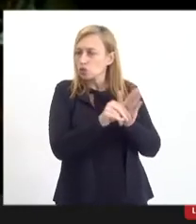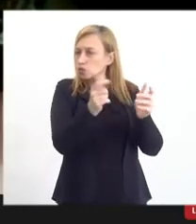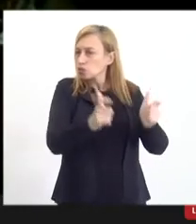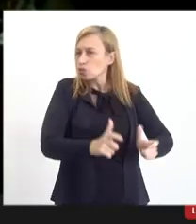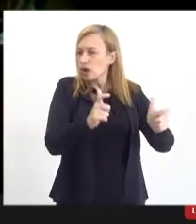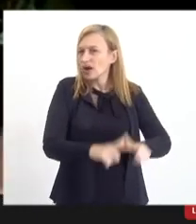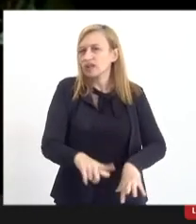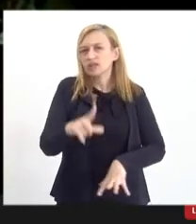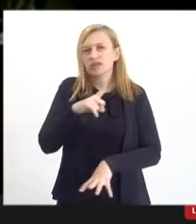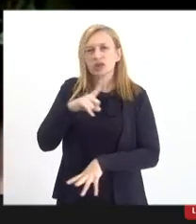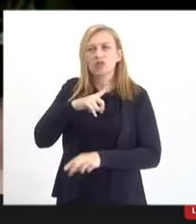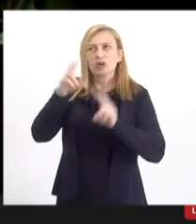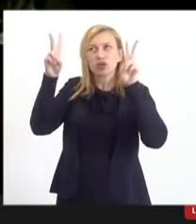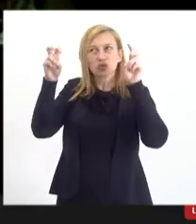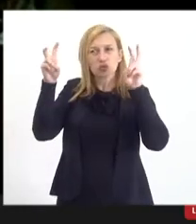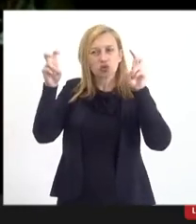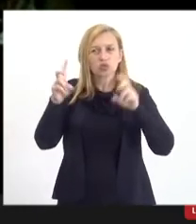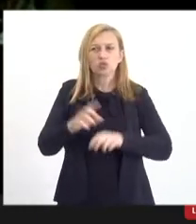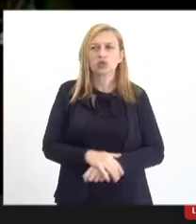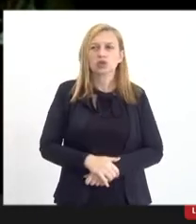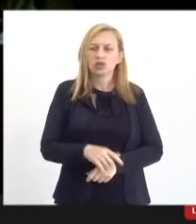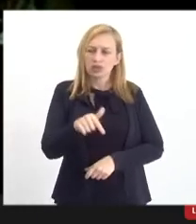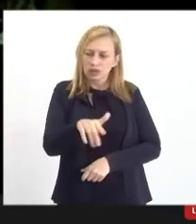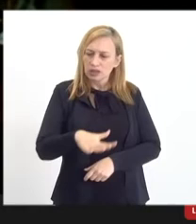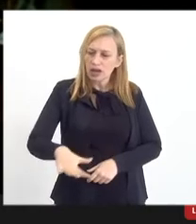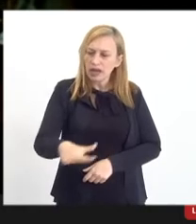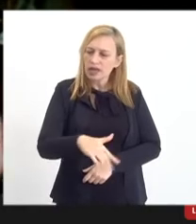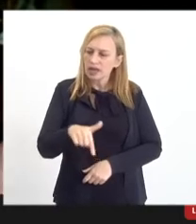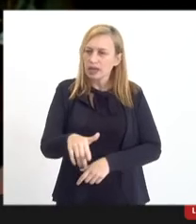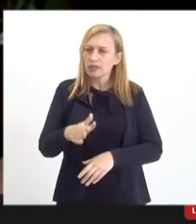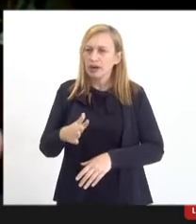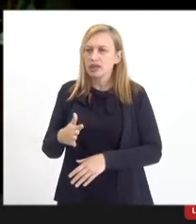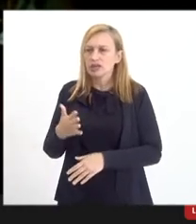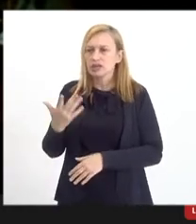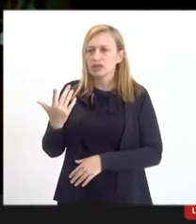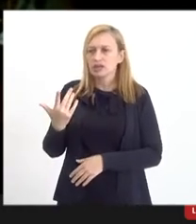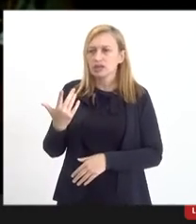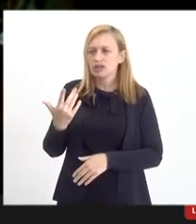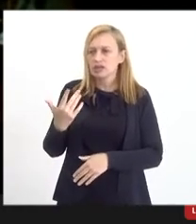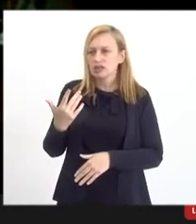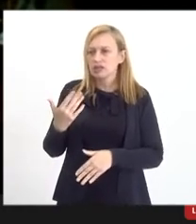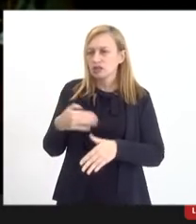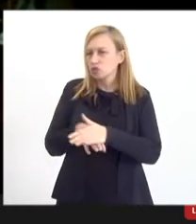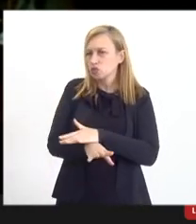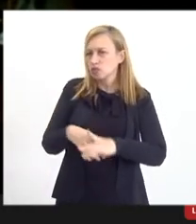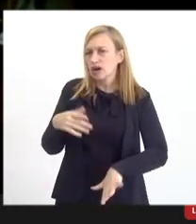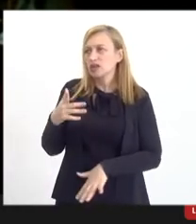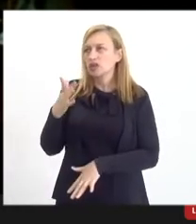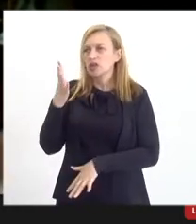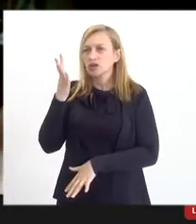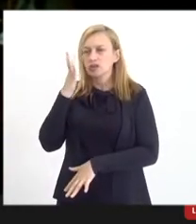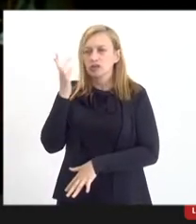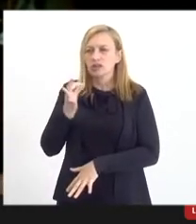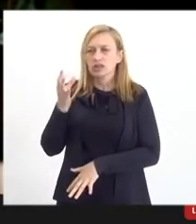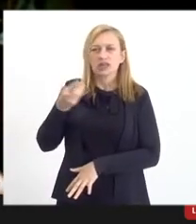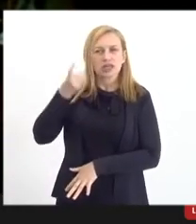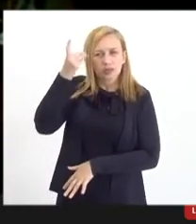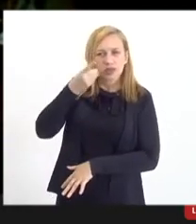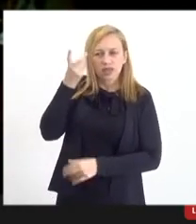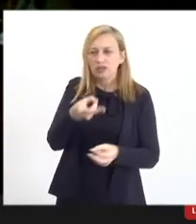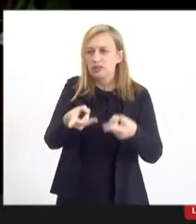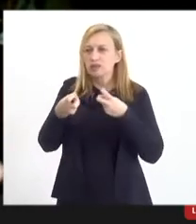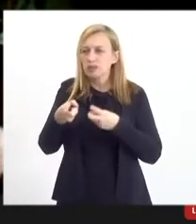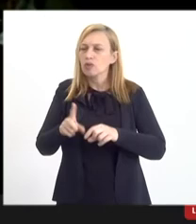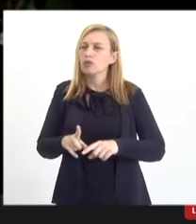ponto aí que a gente que é do setor aqui está mais acostumado, mas talvez a deputada não tenha percebido ainda, que é o